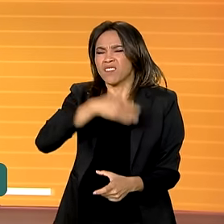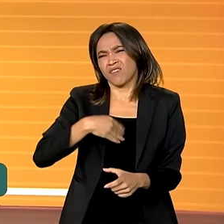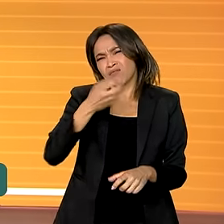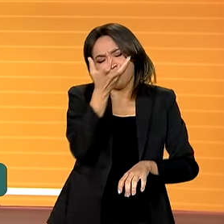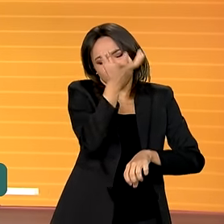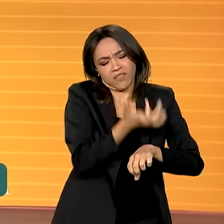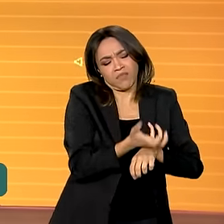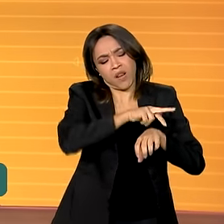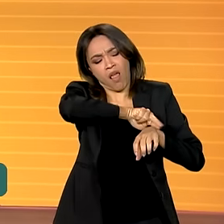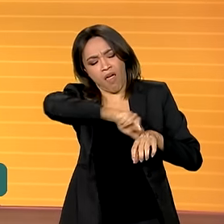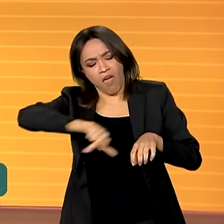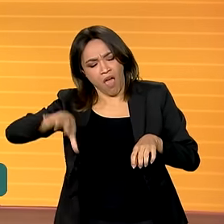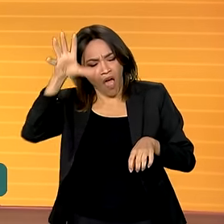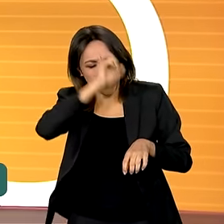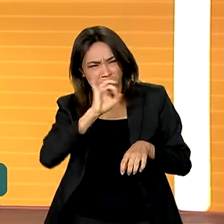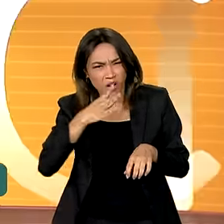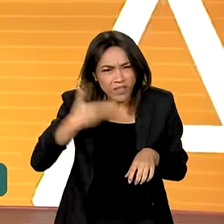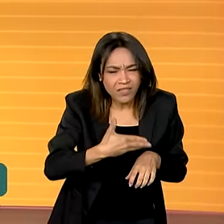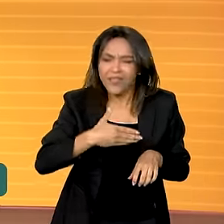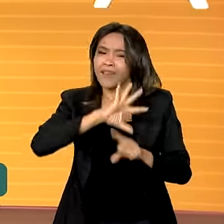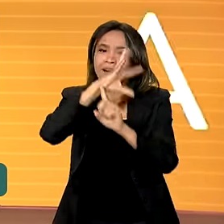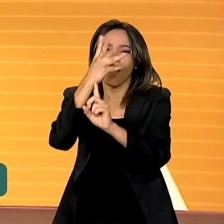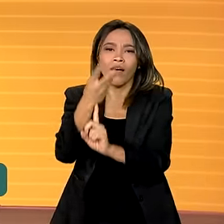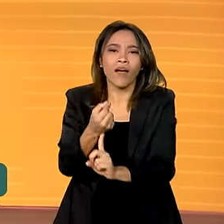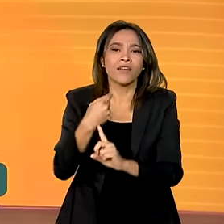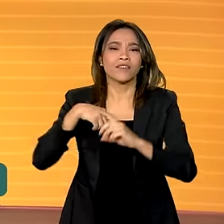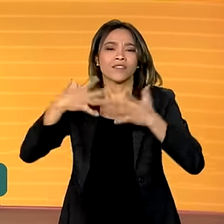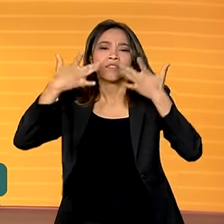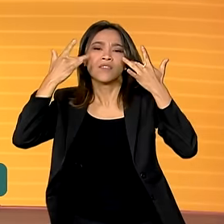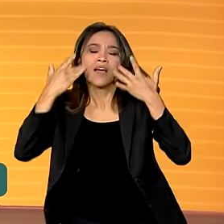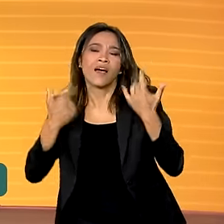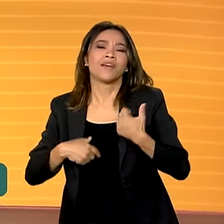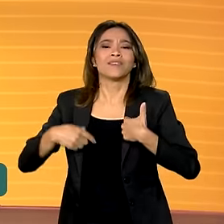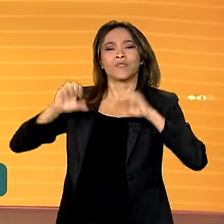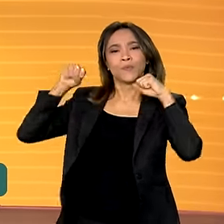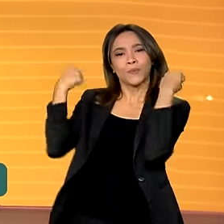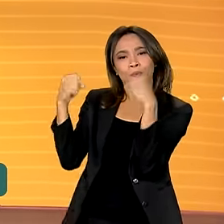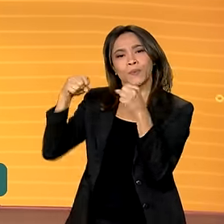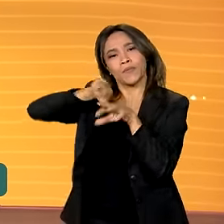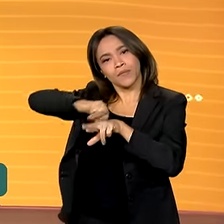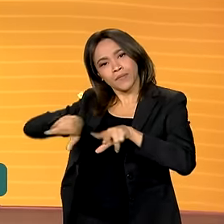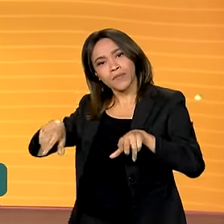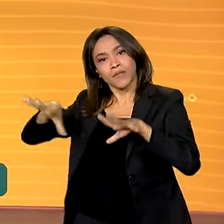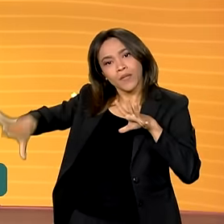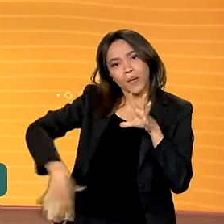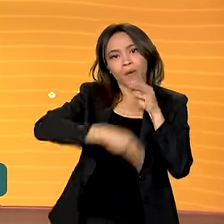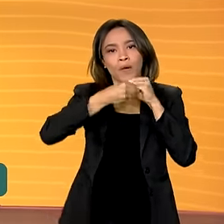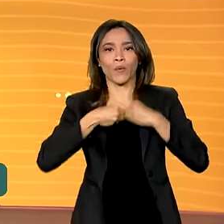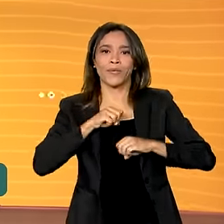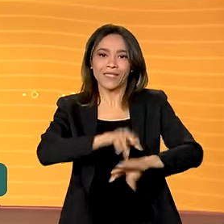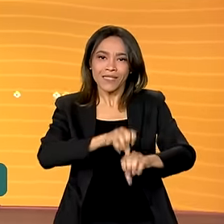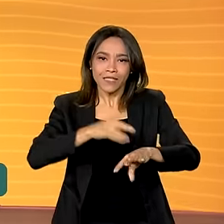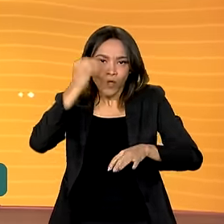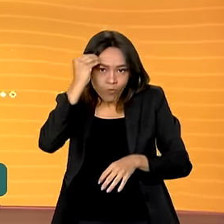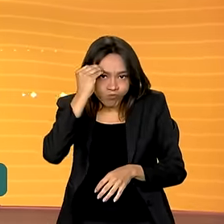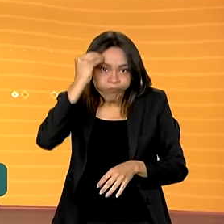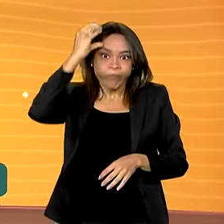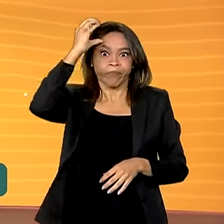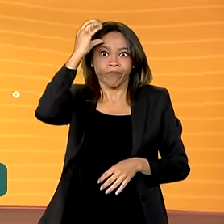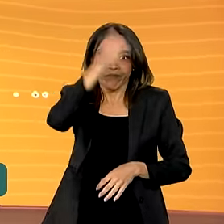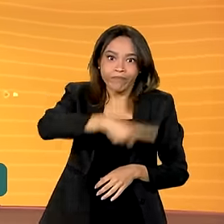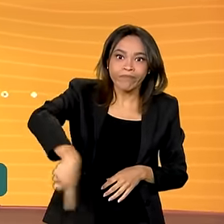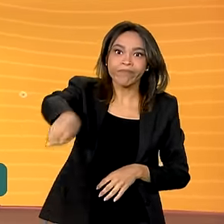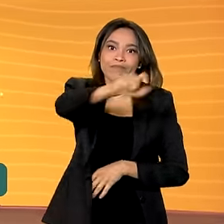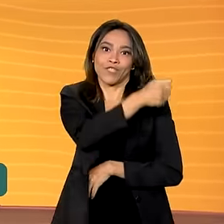matérias básicas. A arte, teatro, atividades físicas e lúdicas, que complementam a educação e alimentam as mentes de